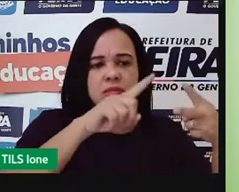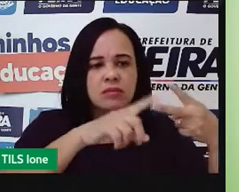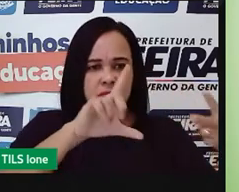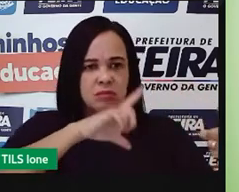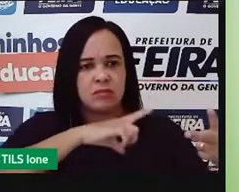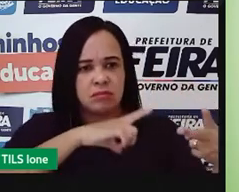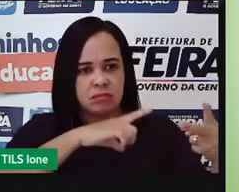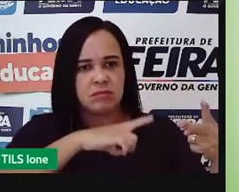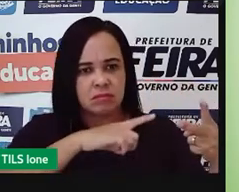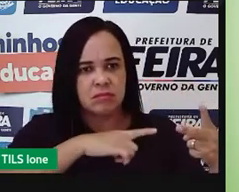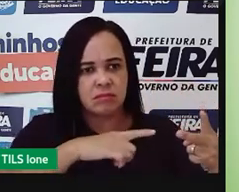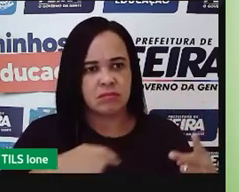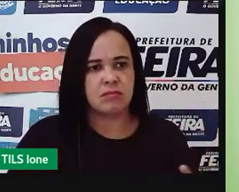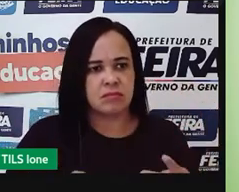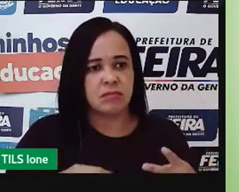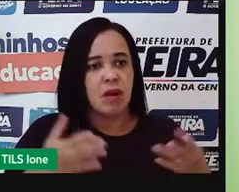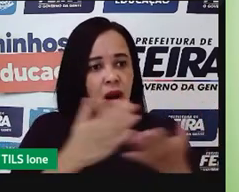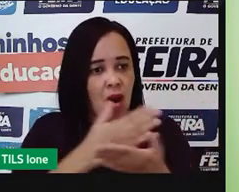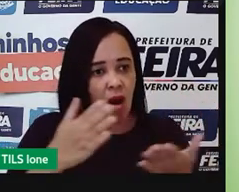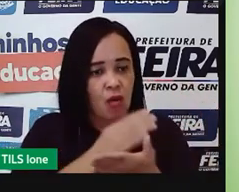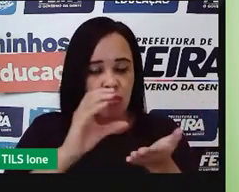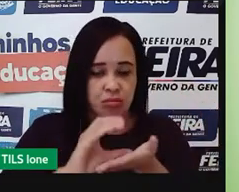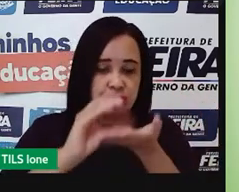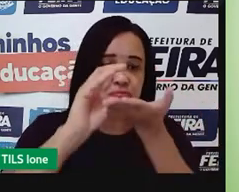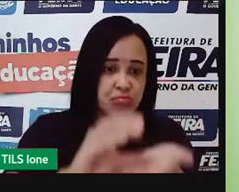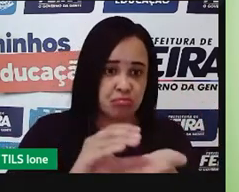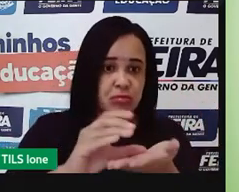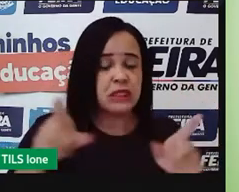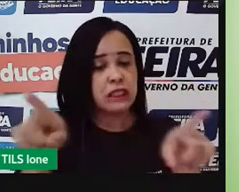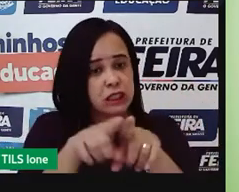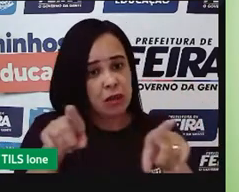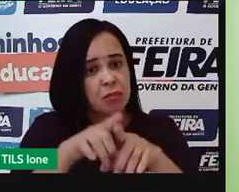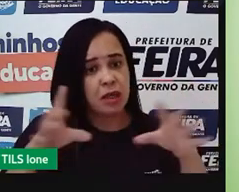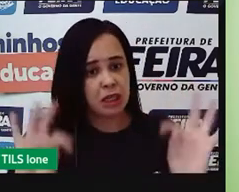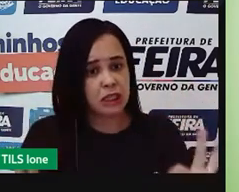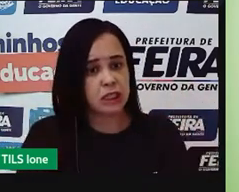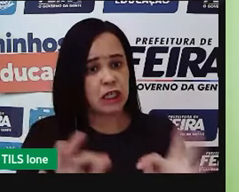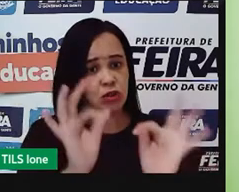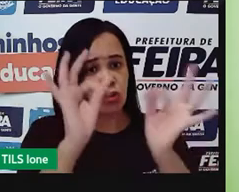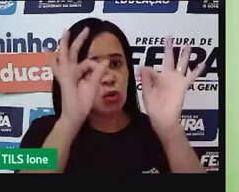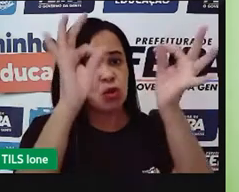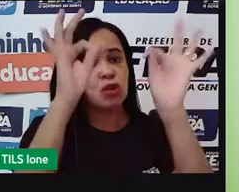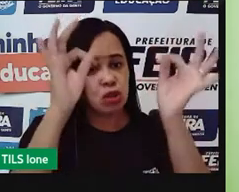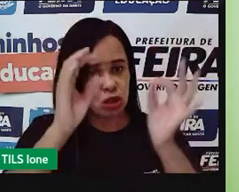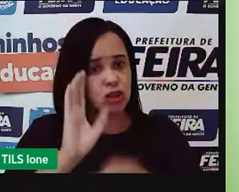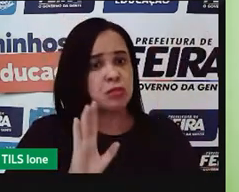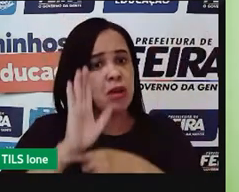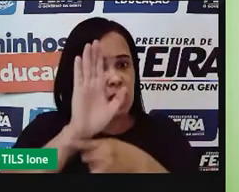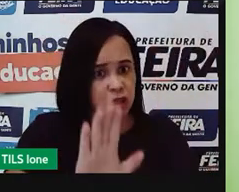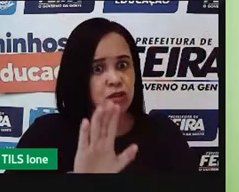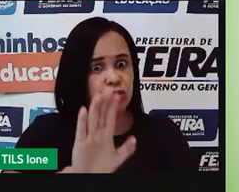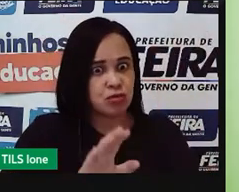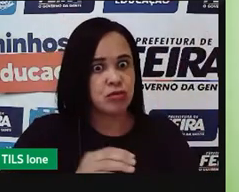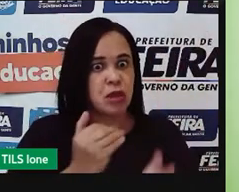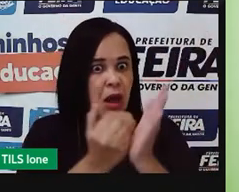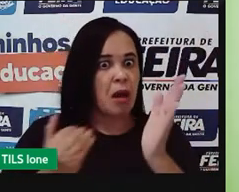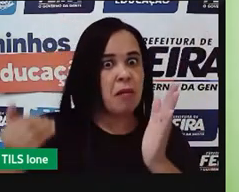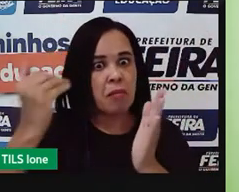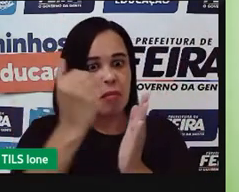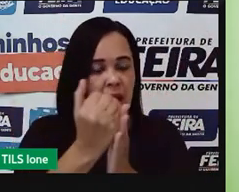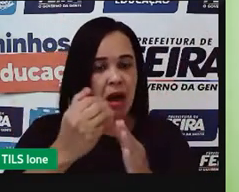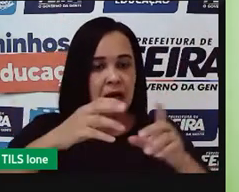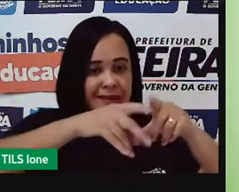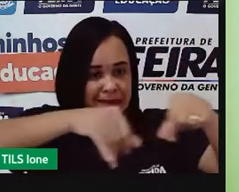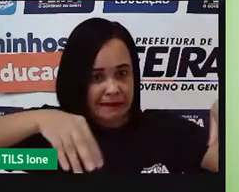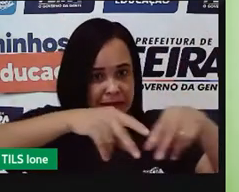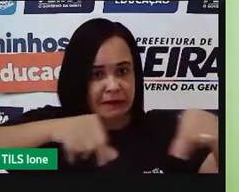tecnologias, né, com graus de investimento diferente, porque nem todo mundo tem as mesmas possibilidades, nem as mesmas terras, nem as mesmas